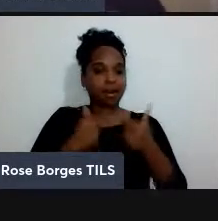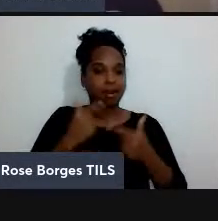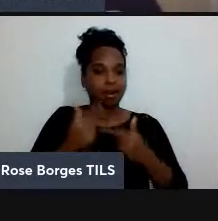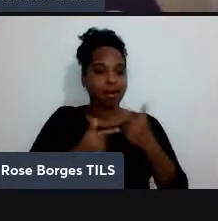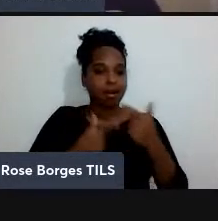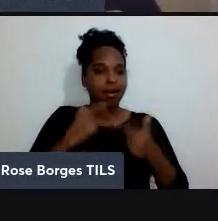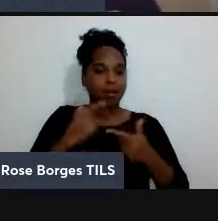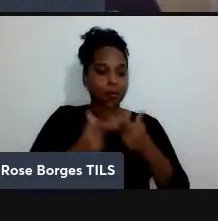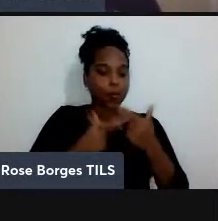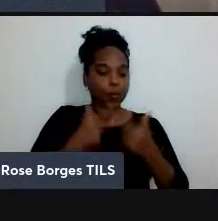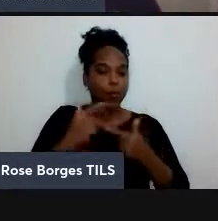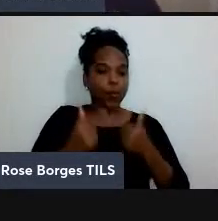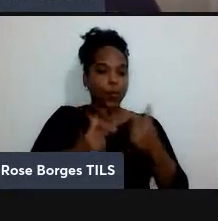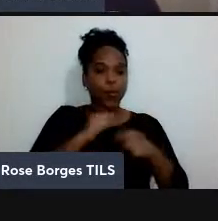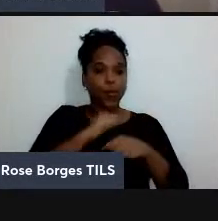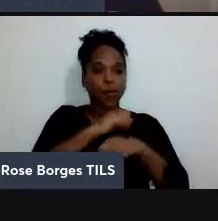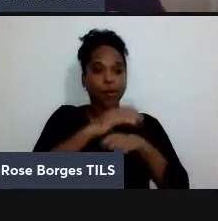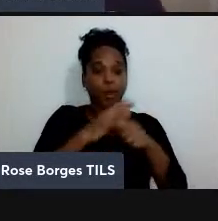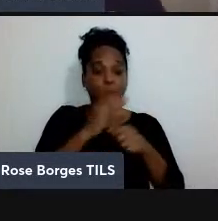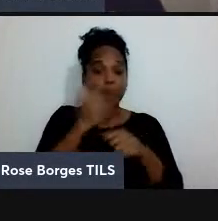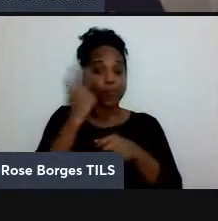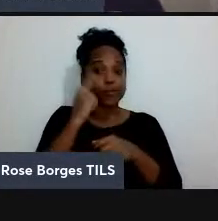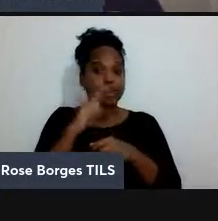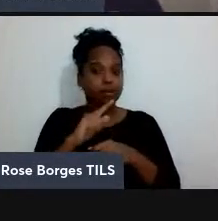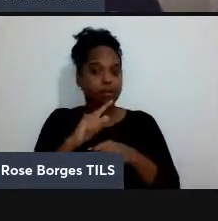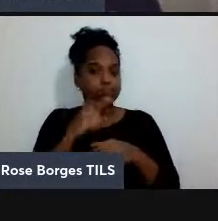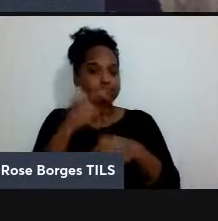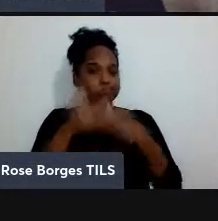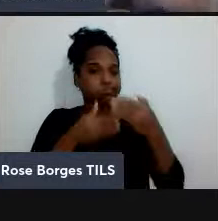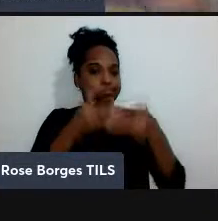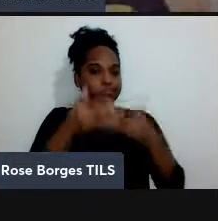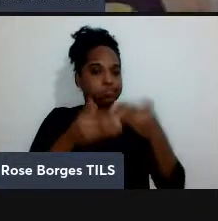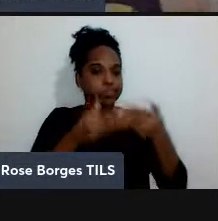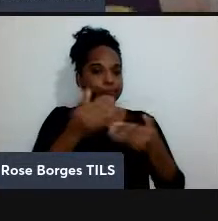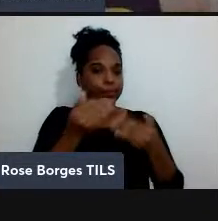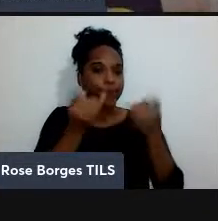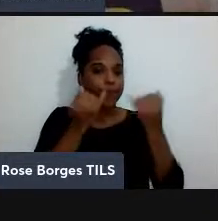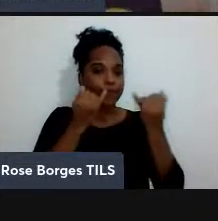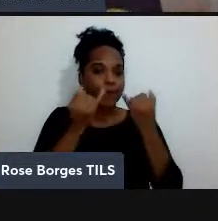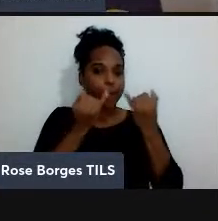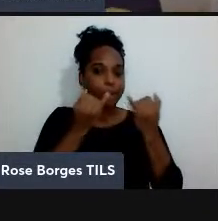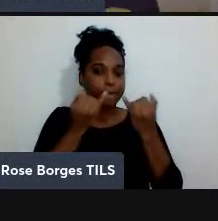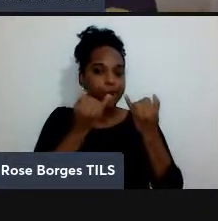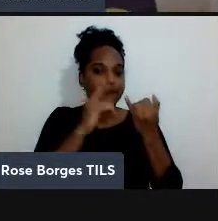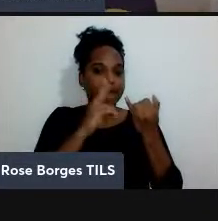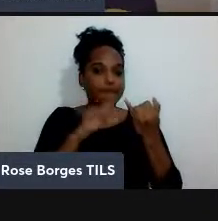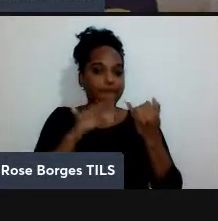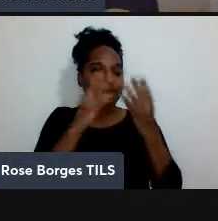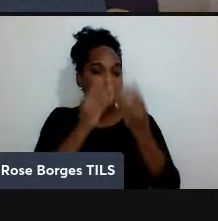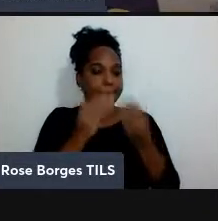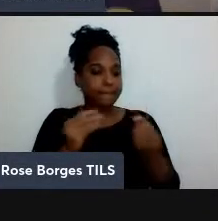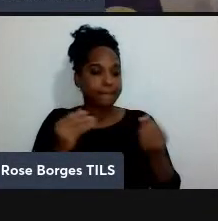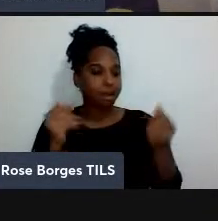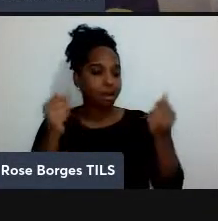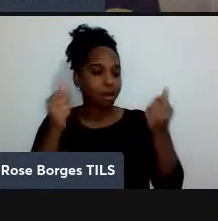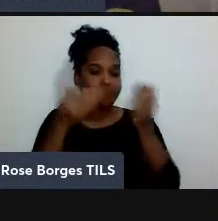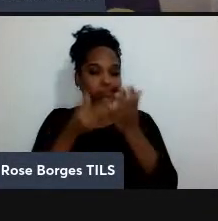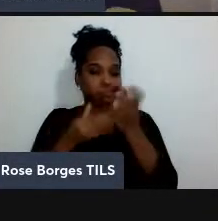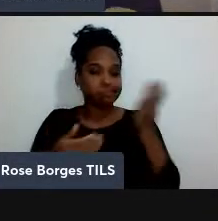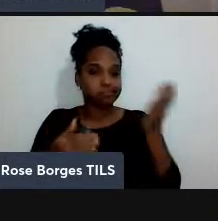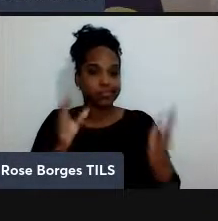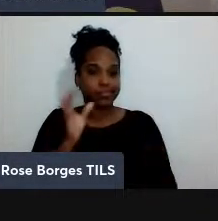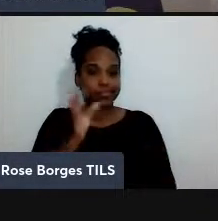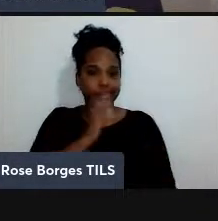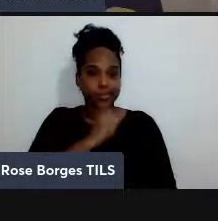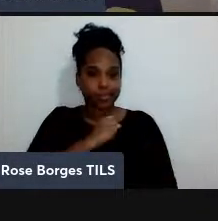permitir uma maior eficiência no processamento de informação se esvai muito rapidamente então parece que a gente está